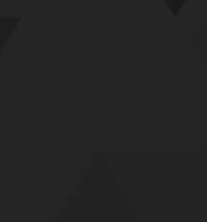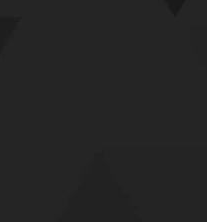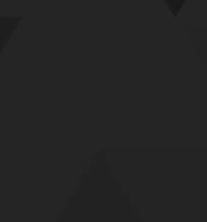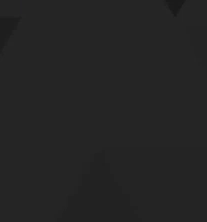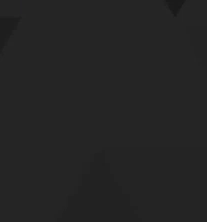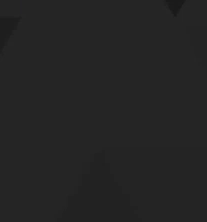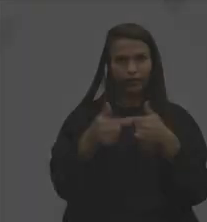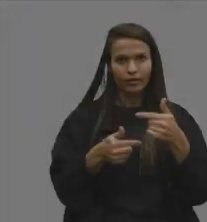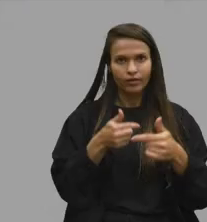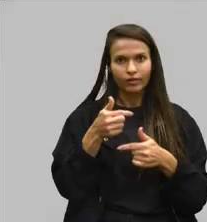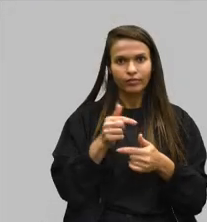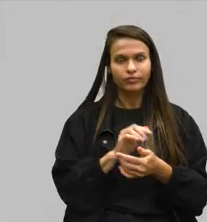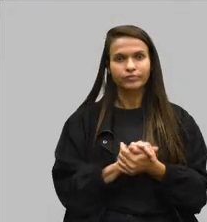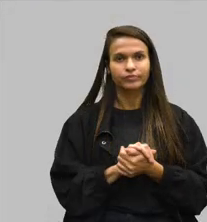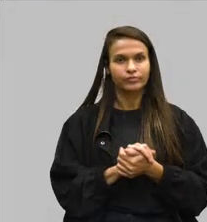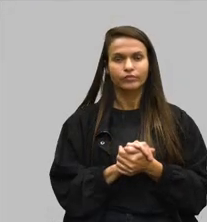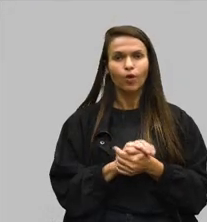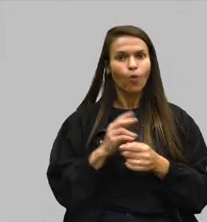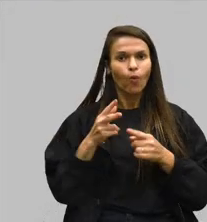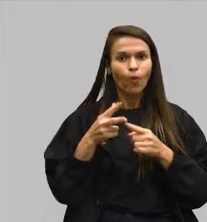e não cortar o benefício dele.